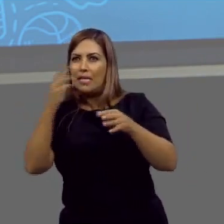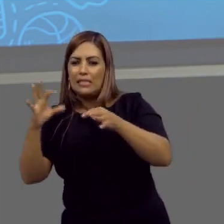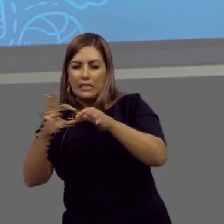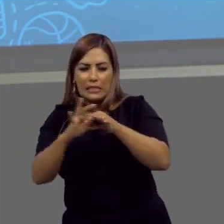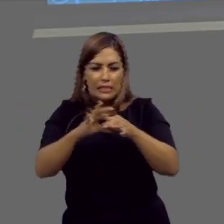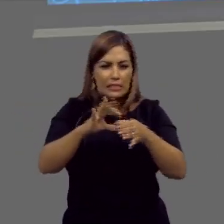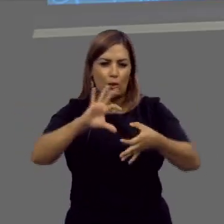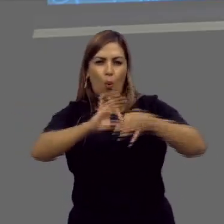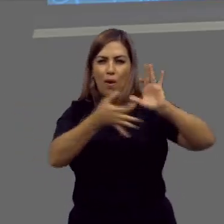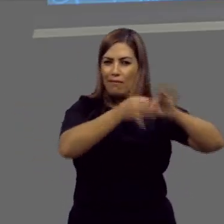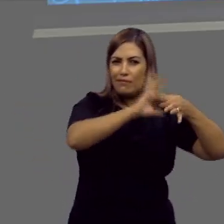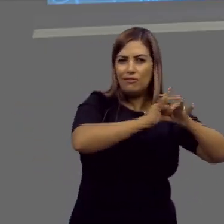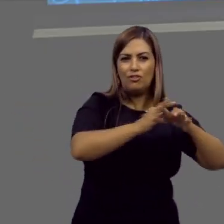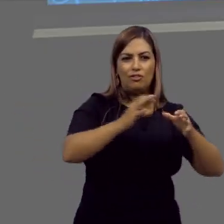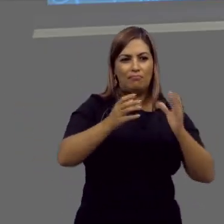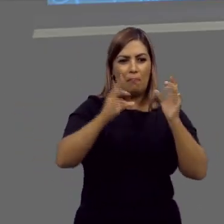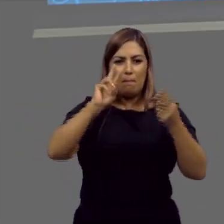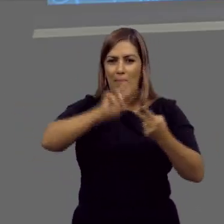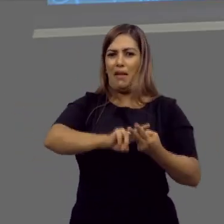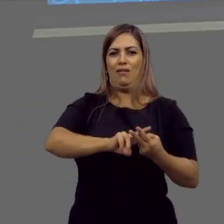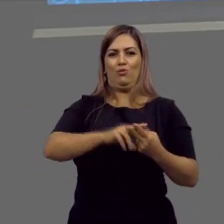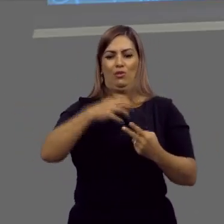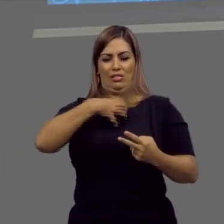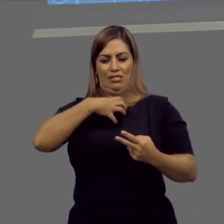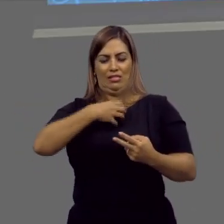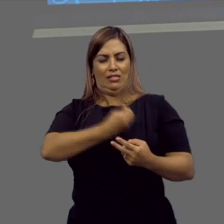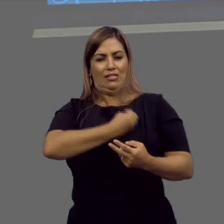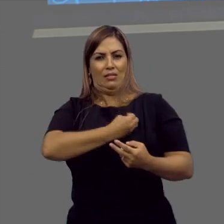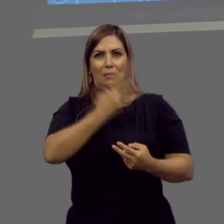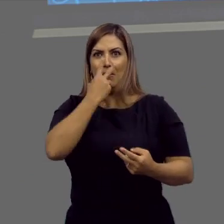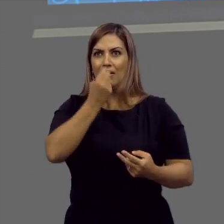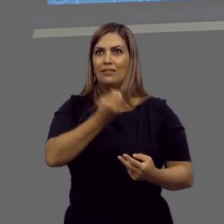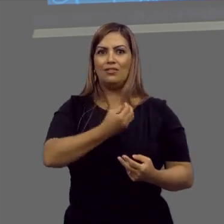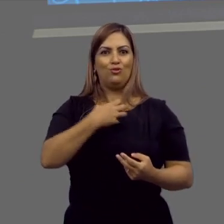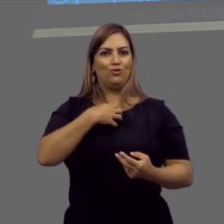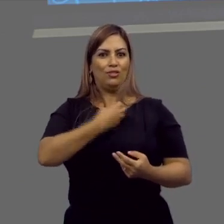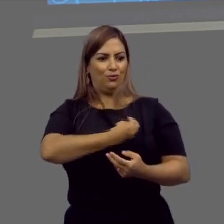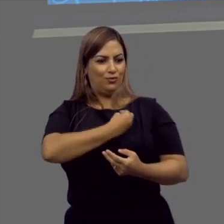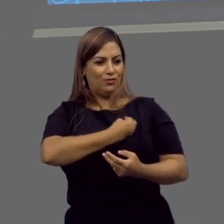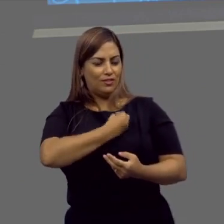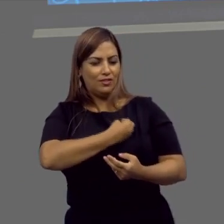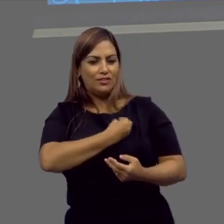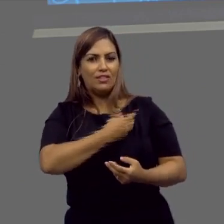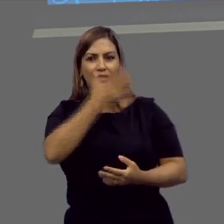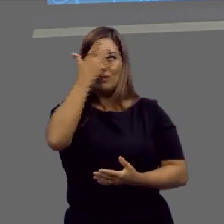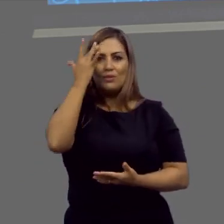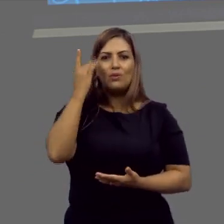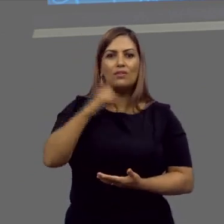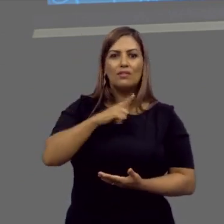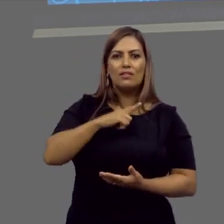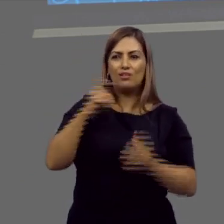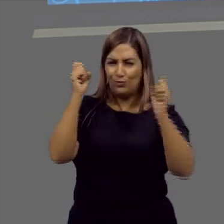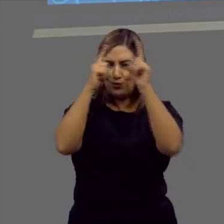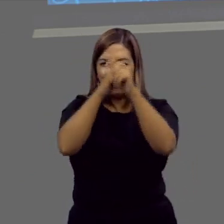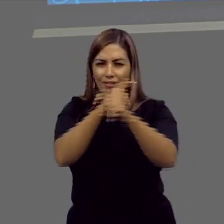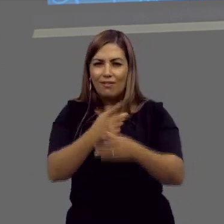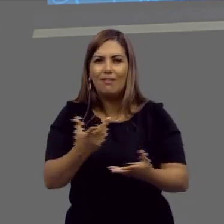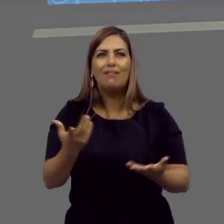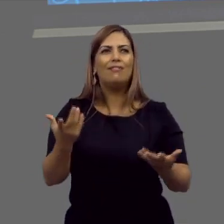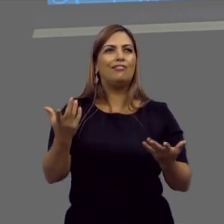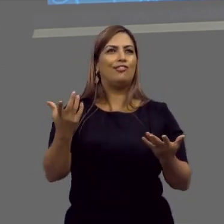acorrentado. Aí, essas correntes nos quais eu acabei de dizer aqui, seriam correntes que as pessoas que têm essa